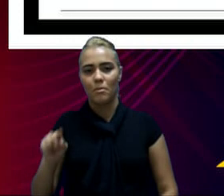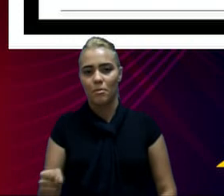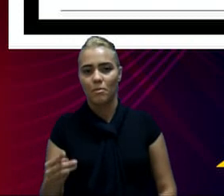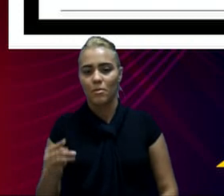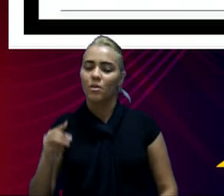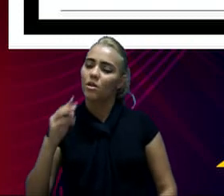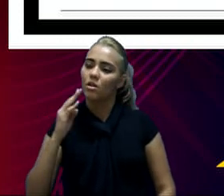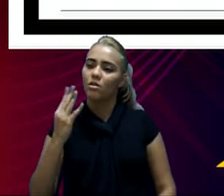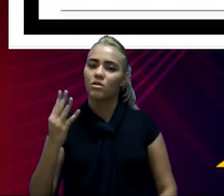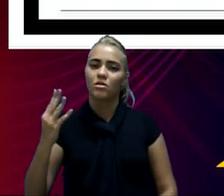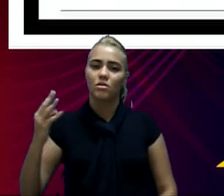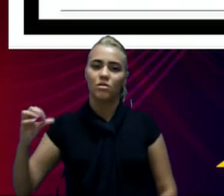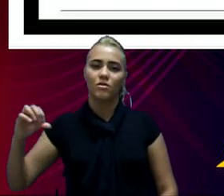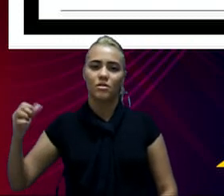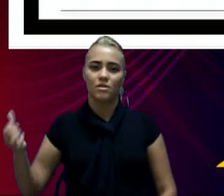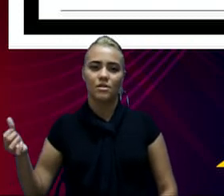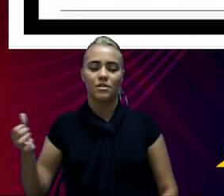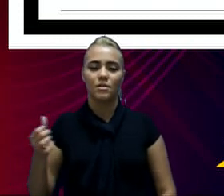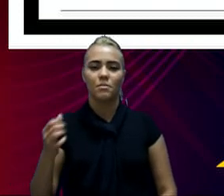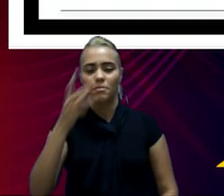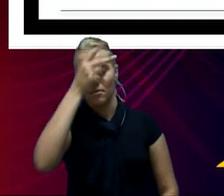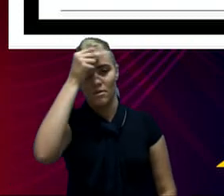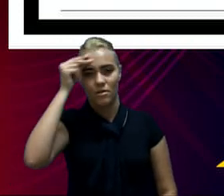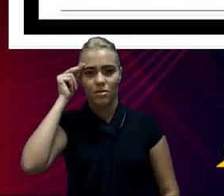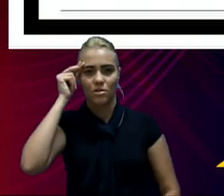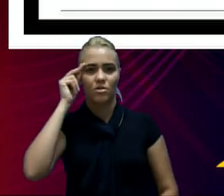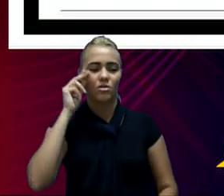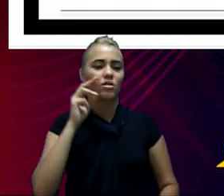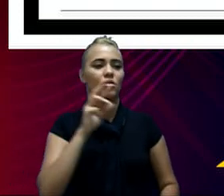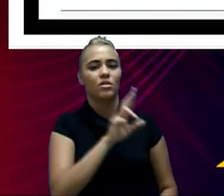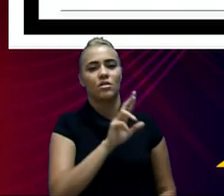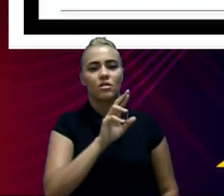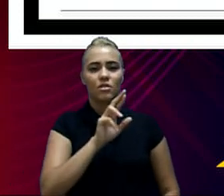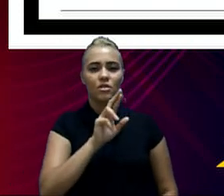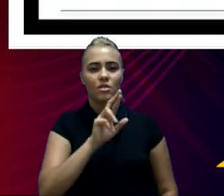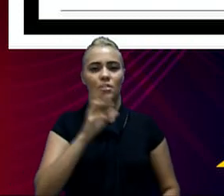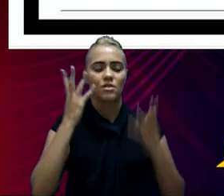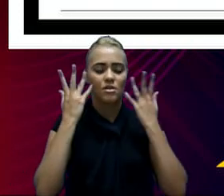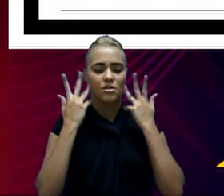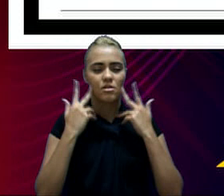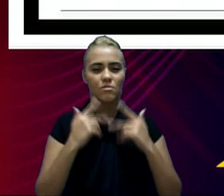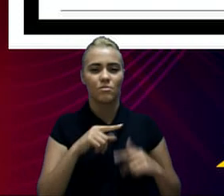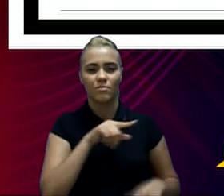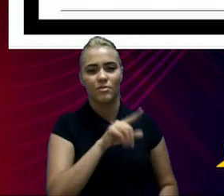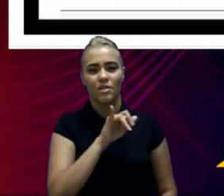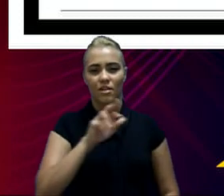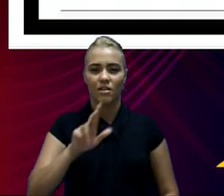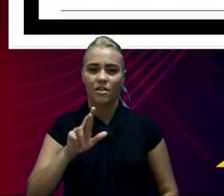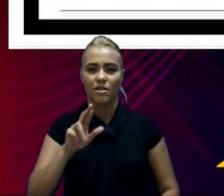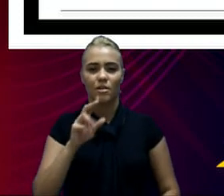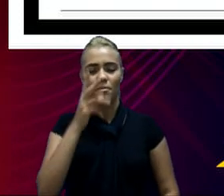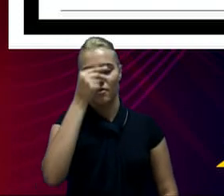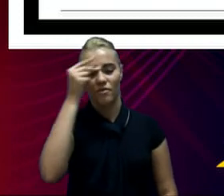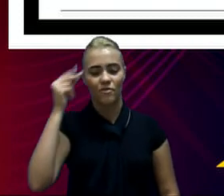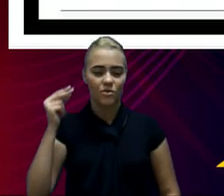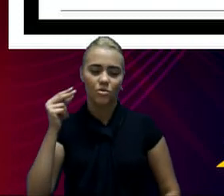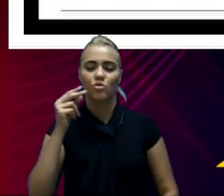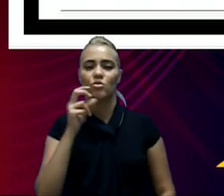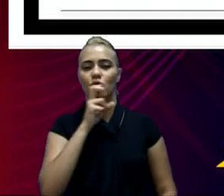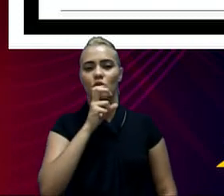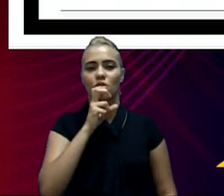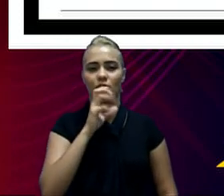Pela Prefeitura, um contrato da Receita Federal de R$ 4,814,00. A Prefeitura de Sorocaba,